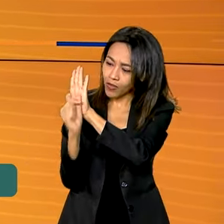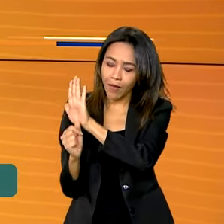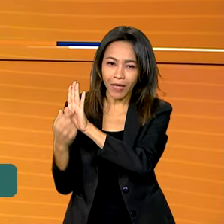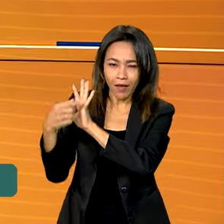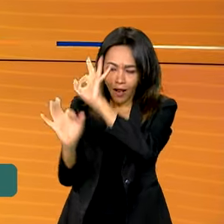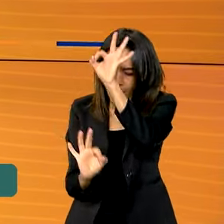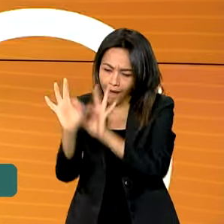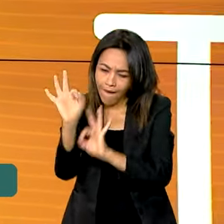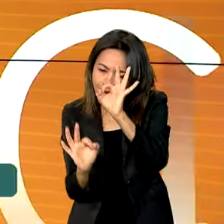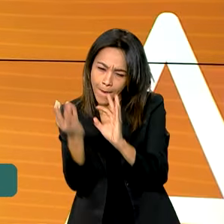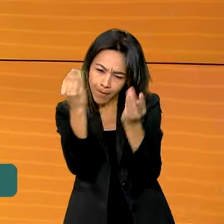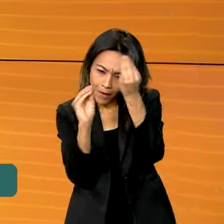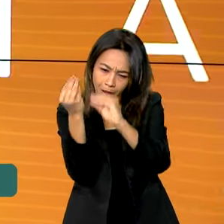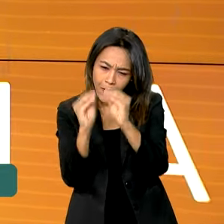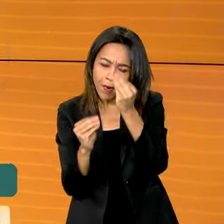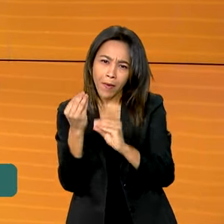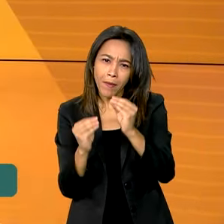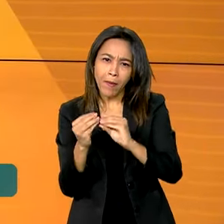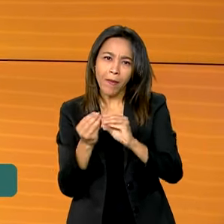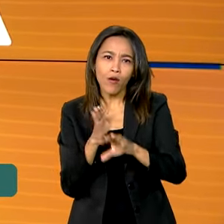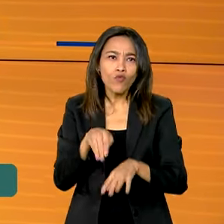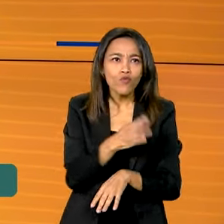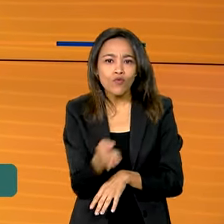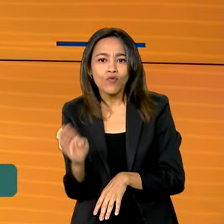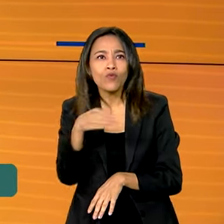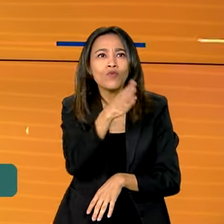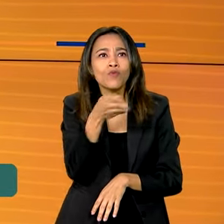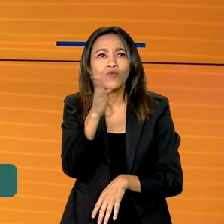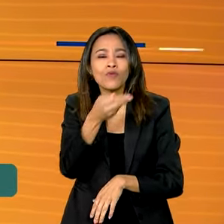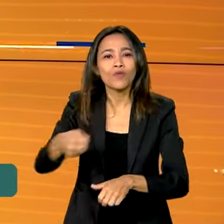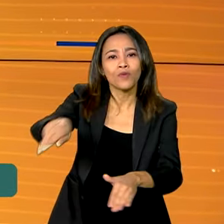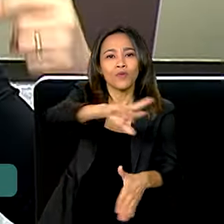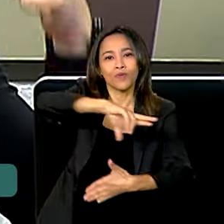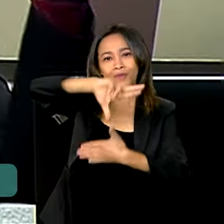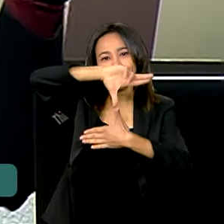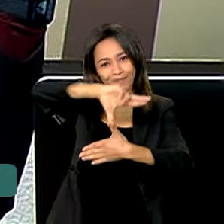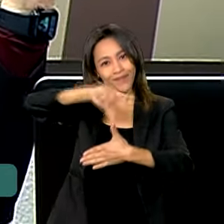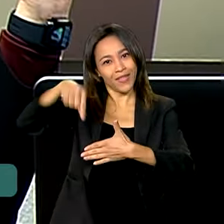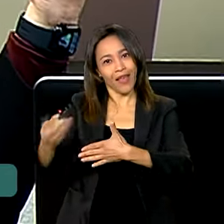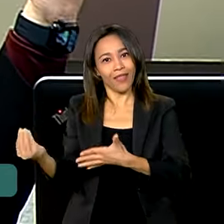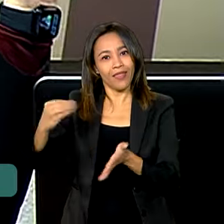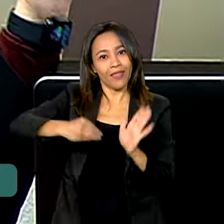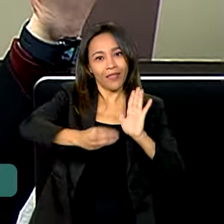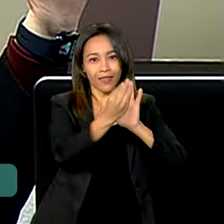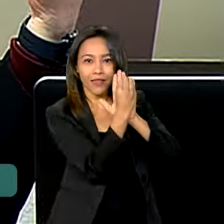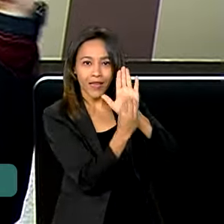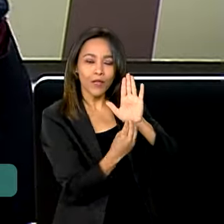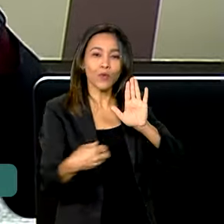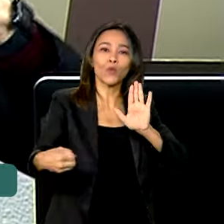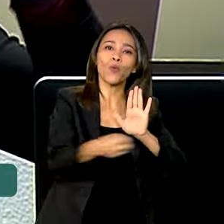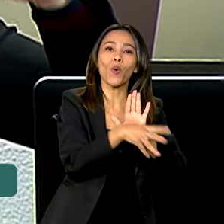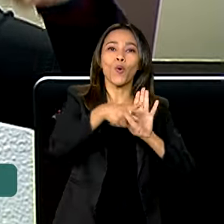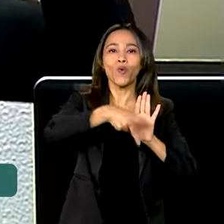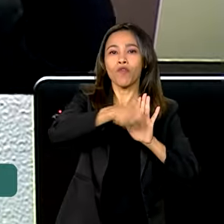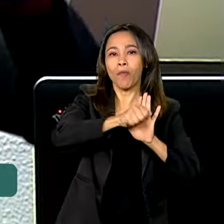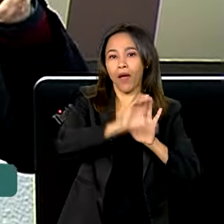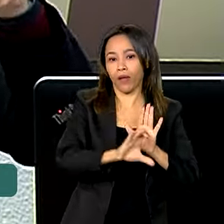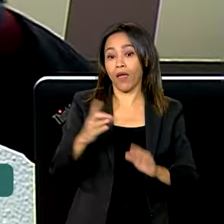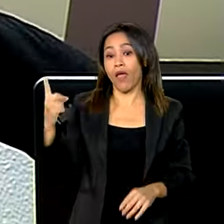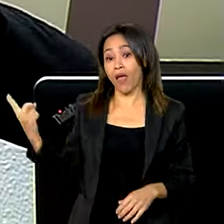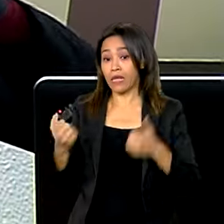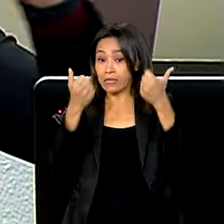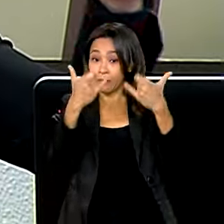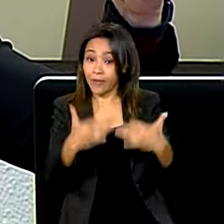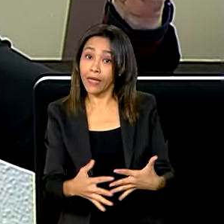das rotas de integração da América do Sul, que está previsto no novo PAC. Esse é um projeto de país, e é um projeto que